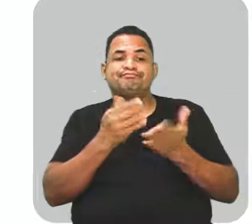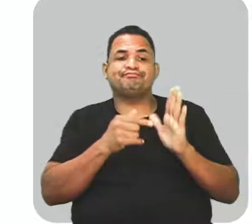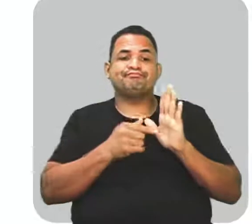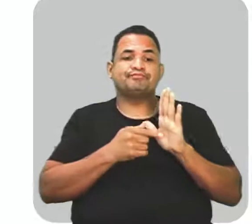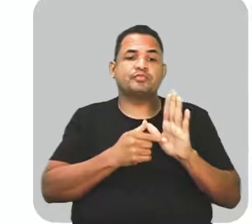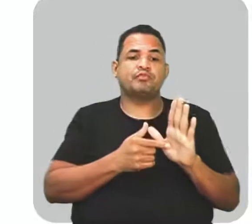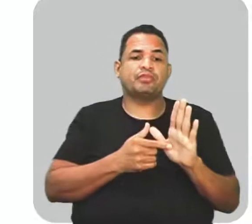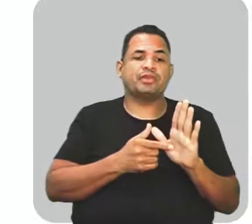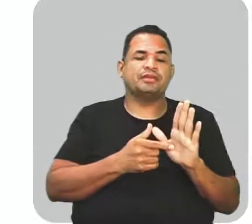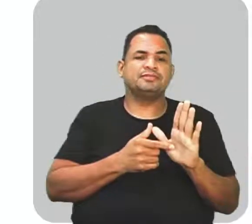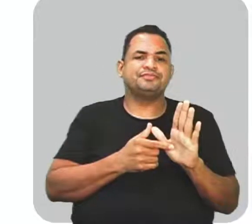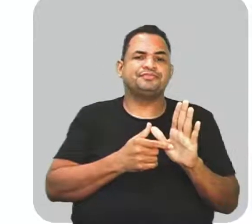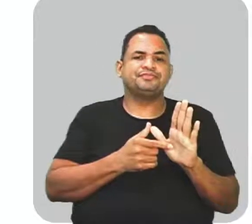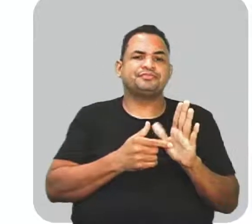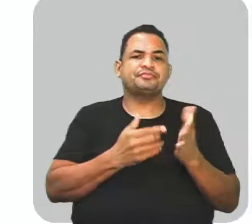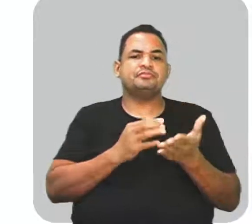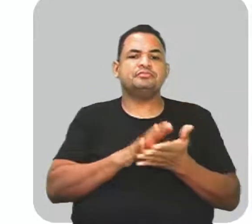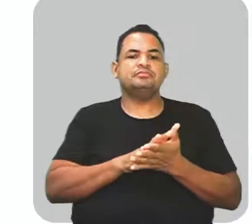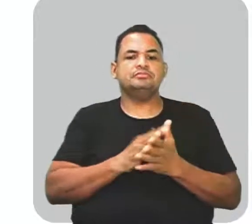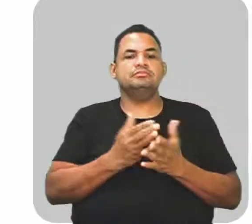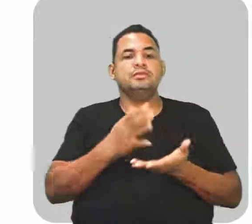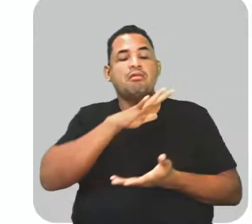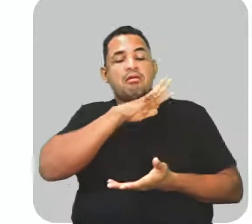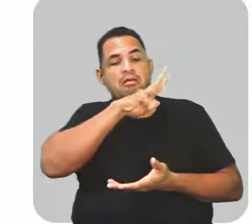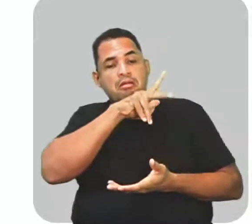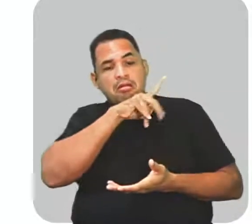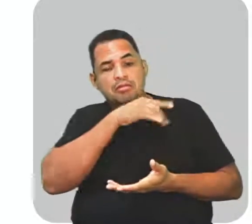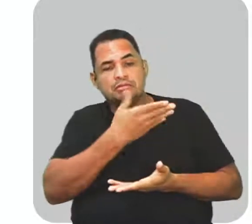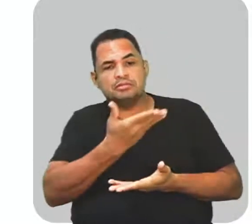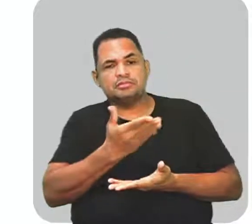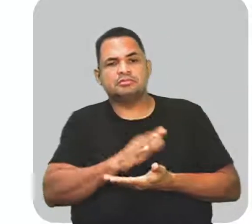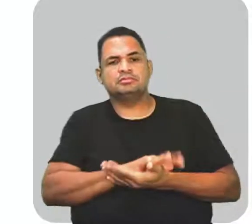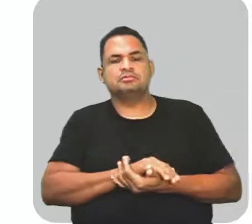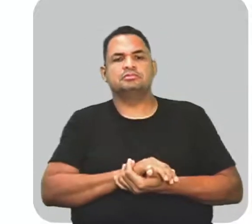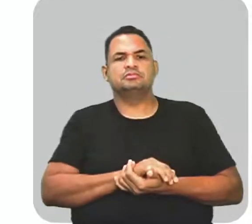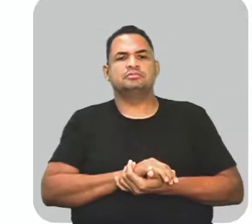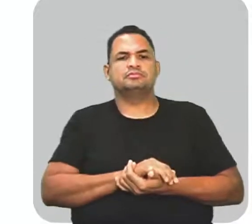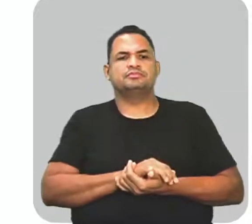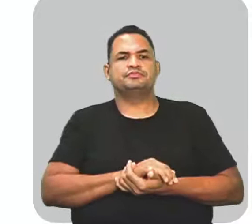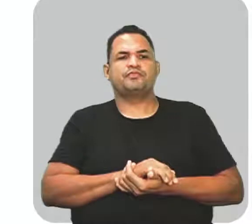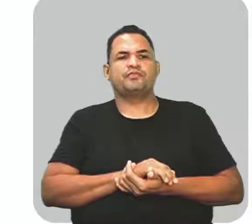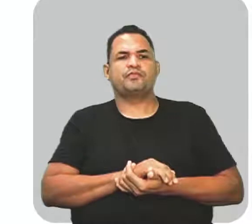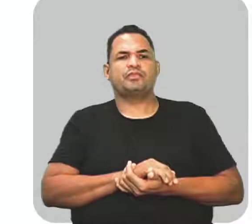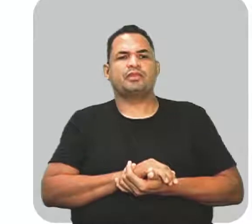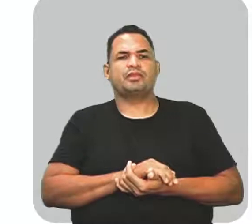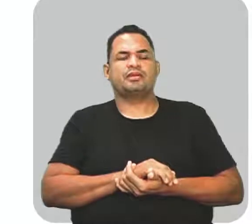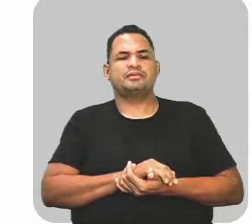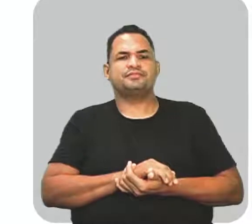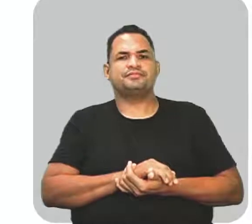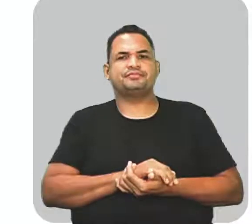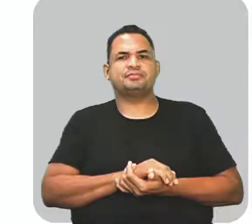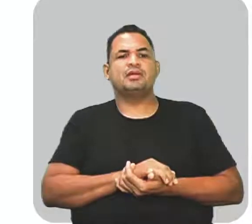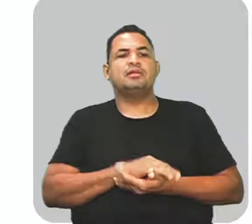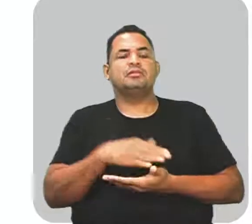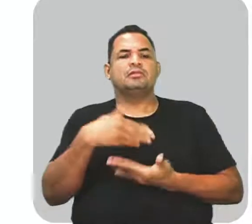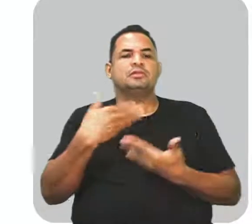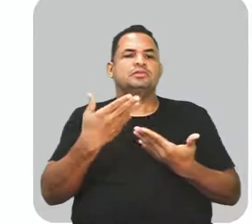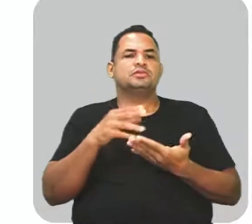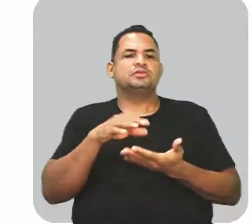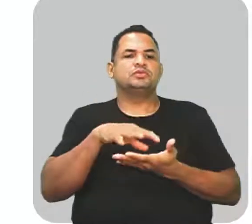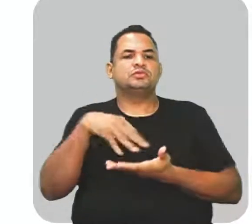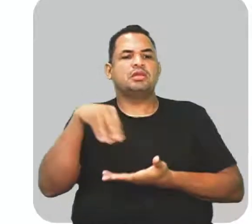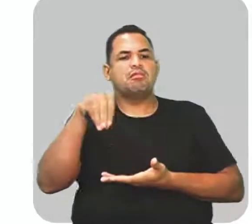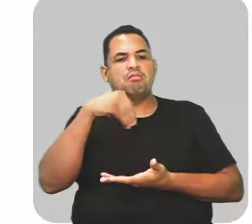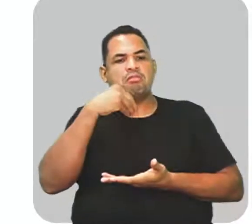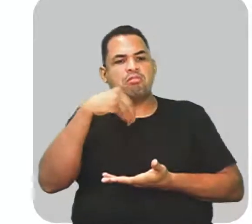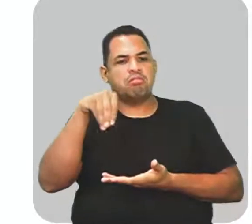apresentar em si esse animalzinho. A gente também usa muito o quê? Para representar os sinos, blém,